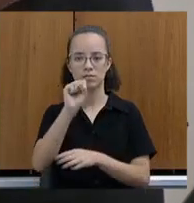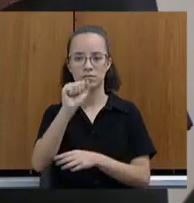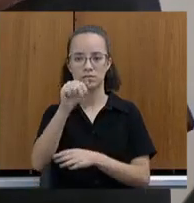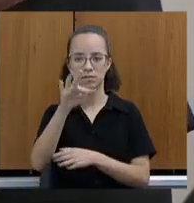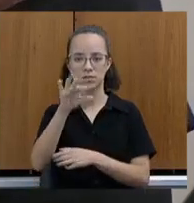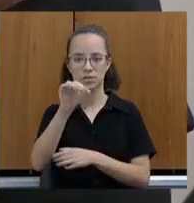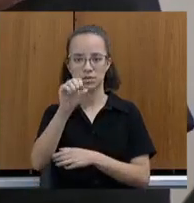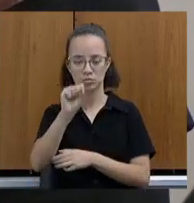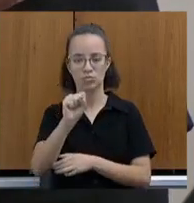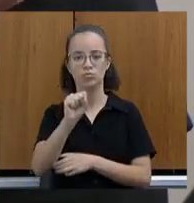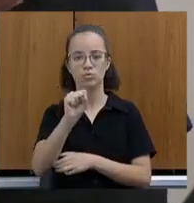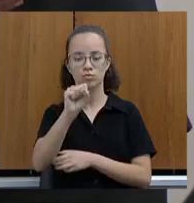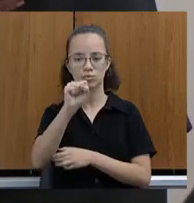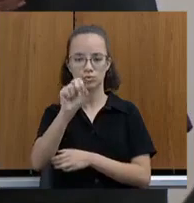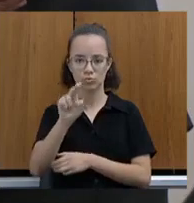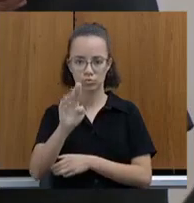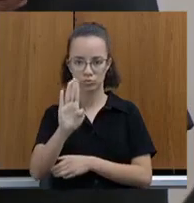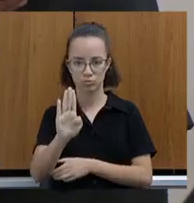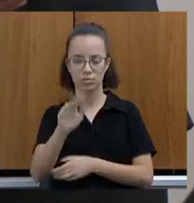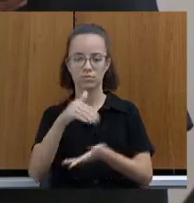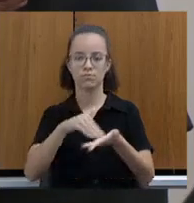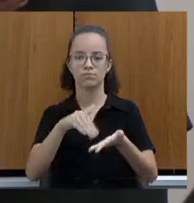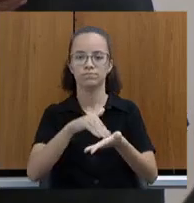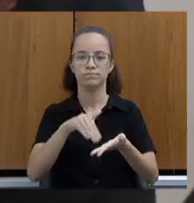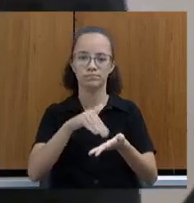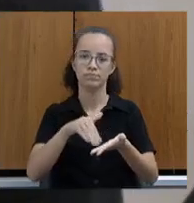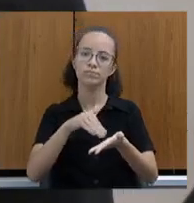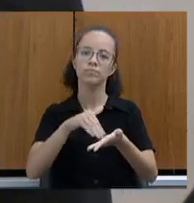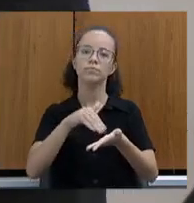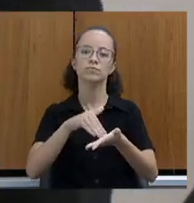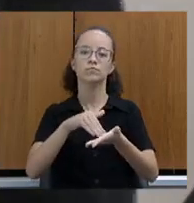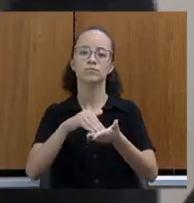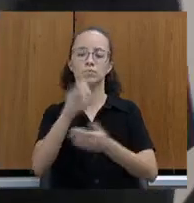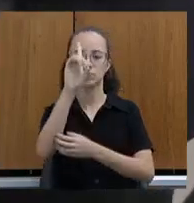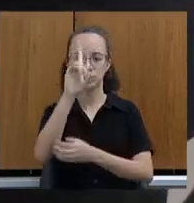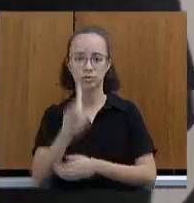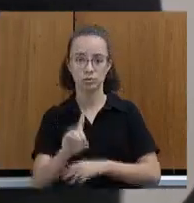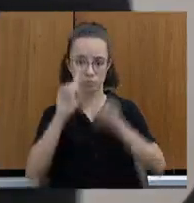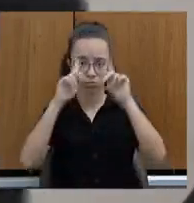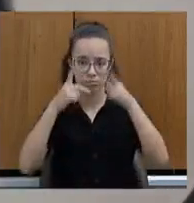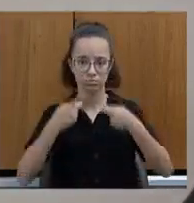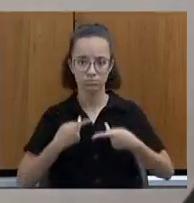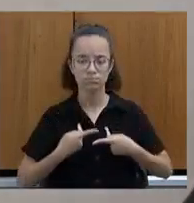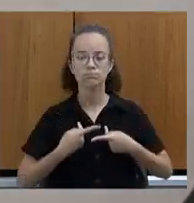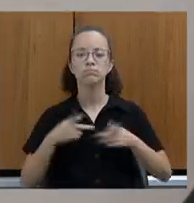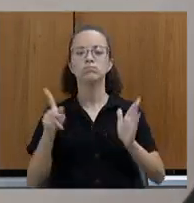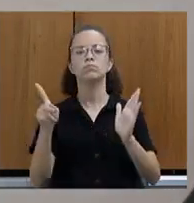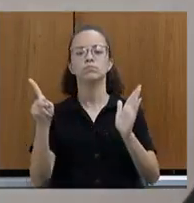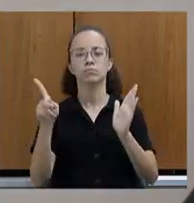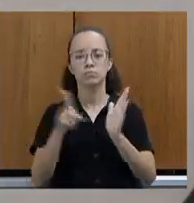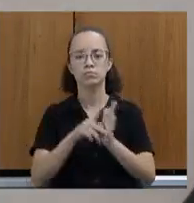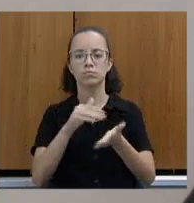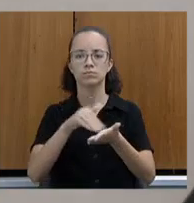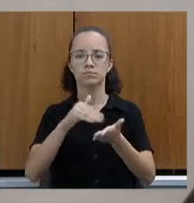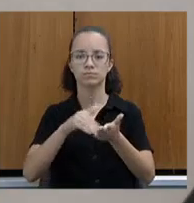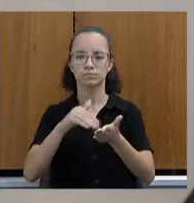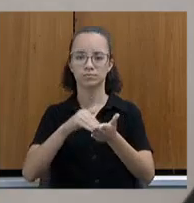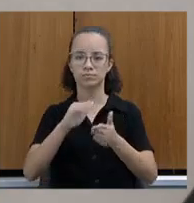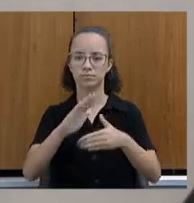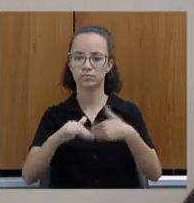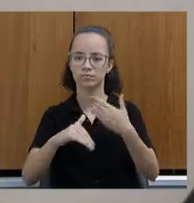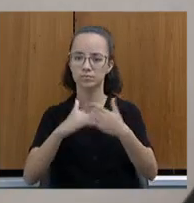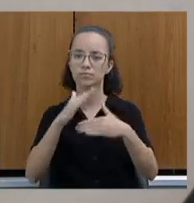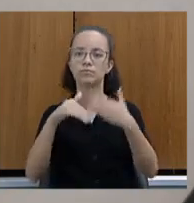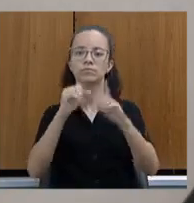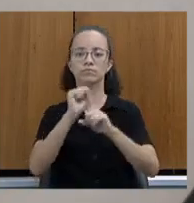subsecretário da Subsecretaria de Direitos Humanos da Secretaria de Estado de Desenvolvimento Social,